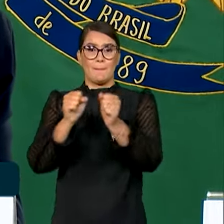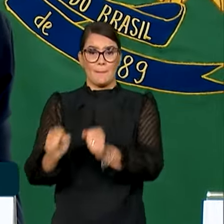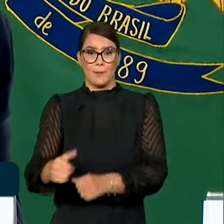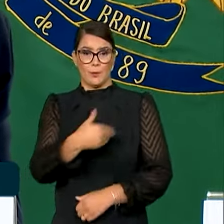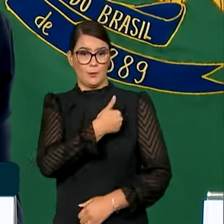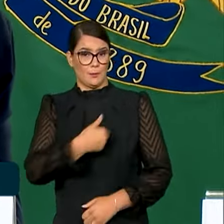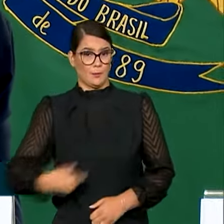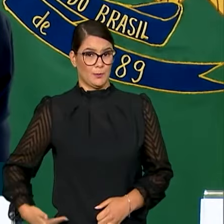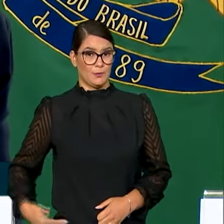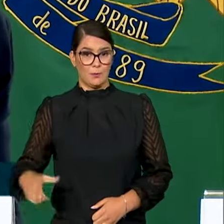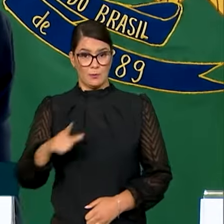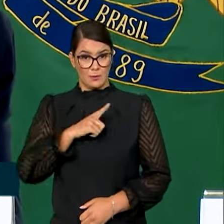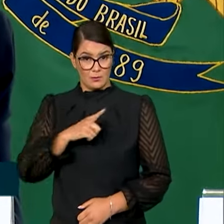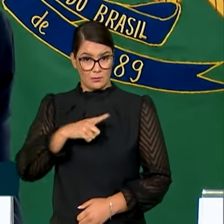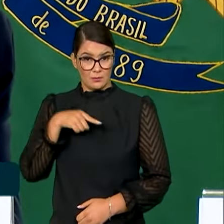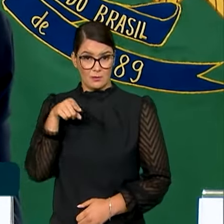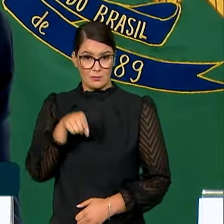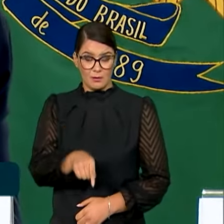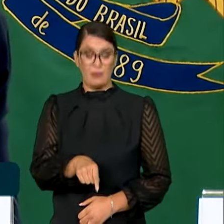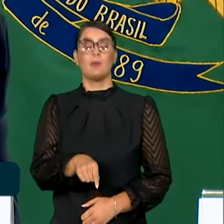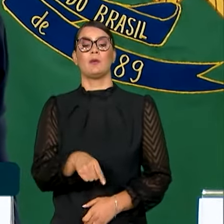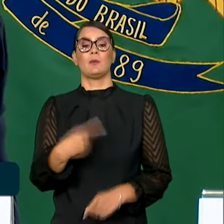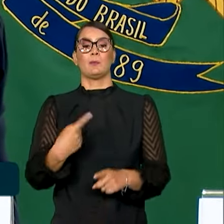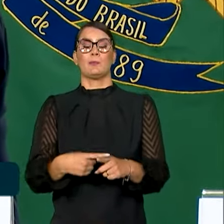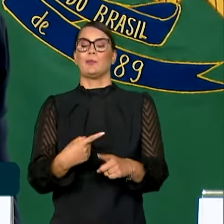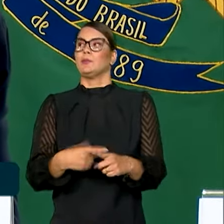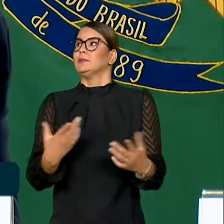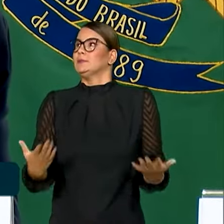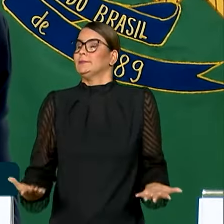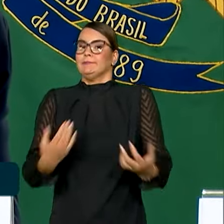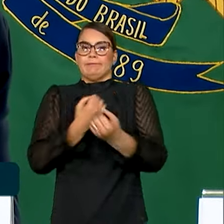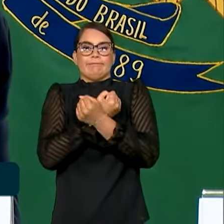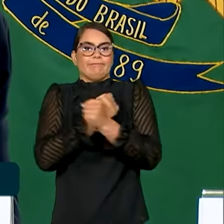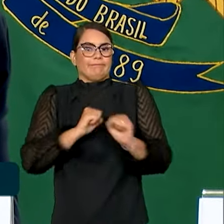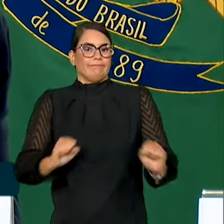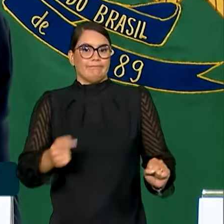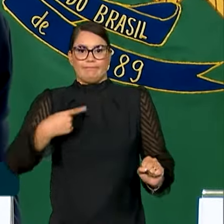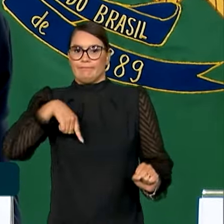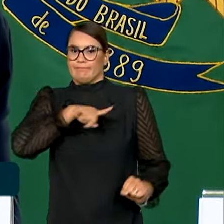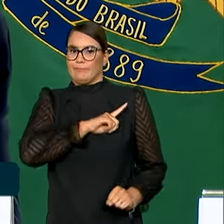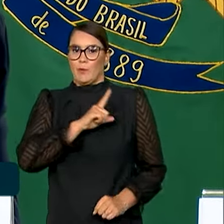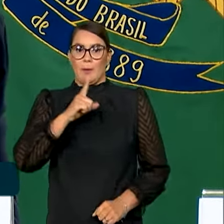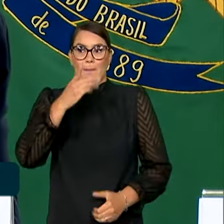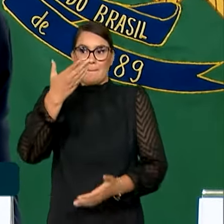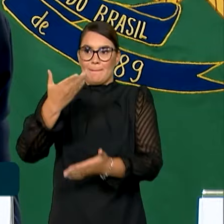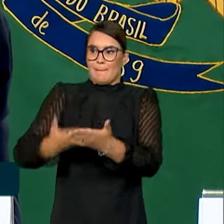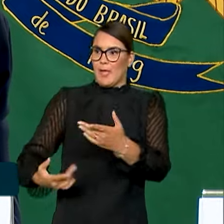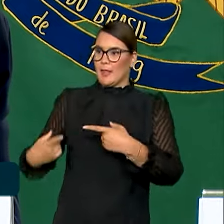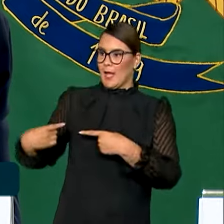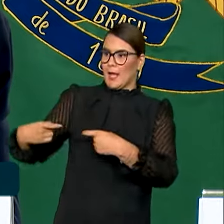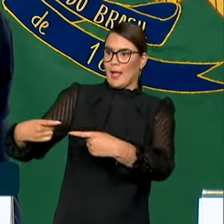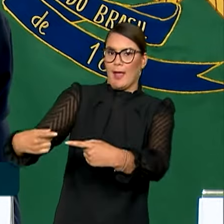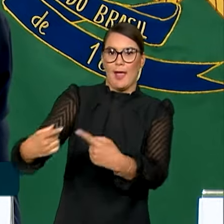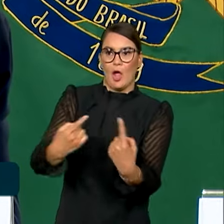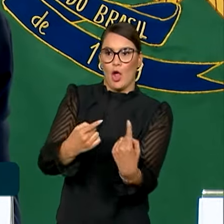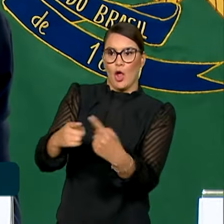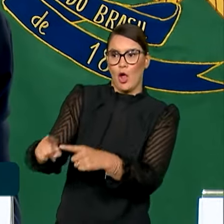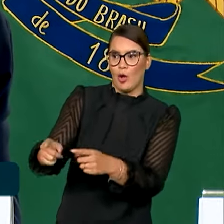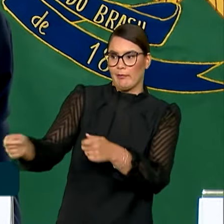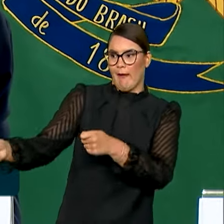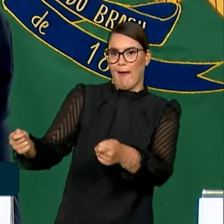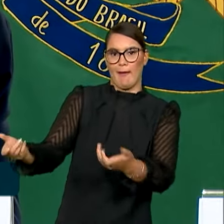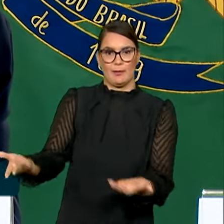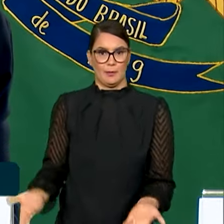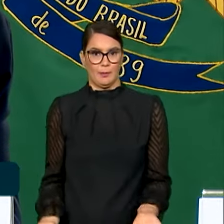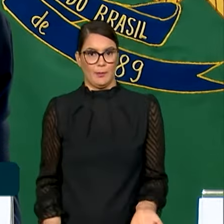pública pode ter, porque não é possível que a gente possa perder uma guerra para garimpe